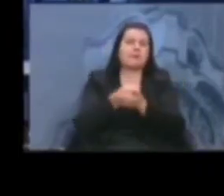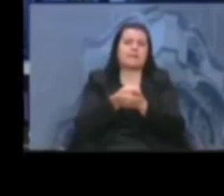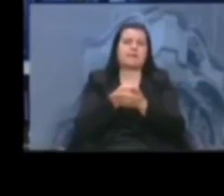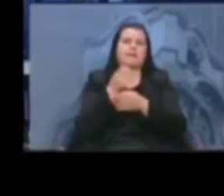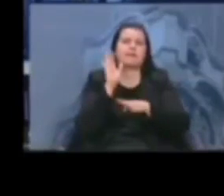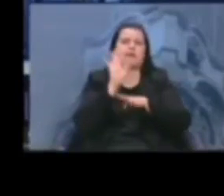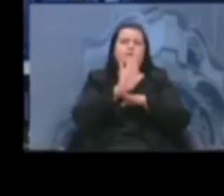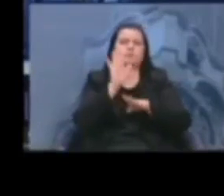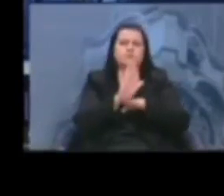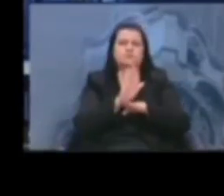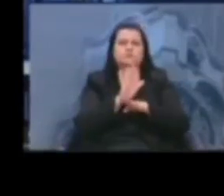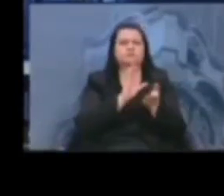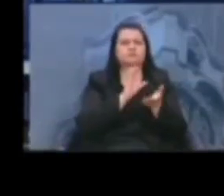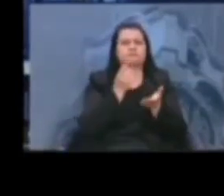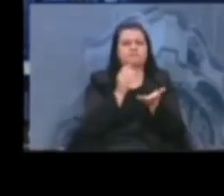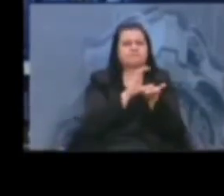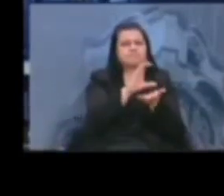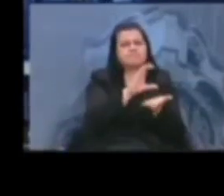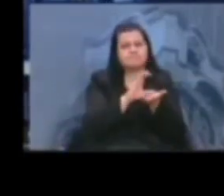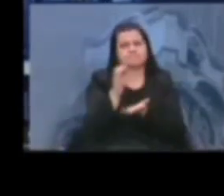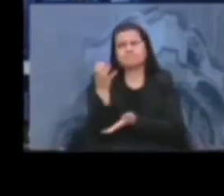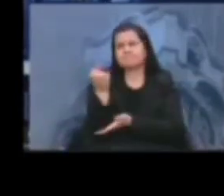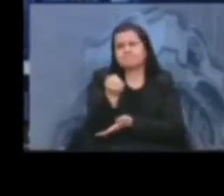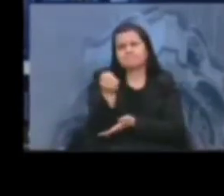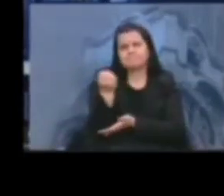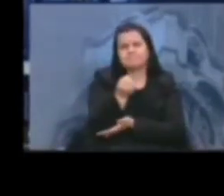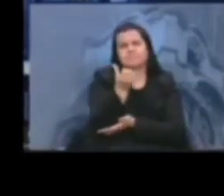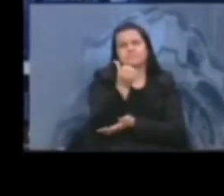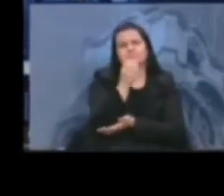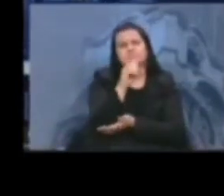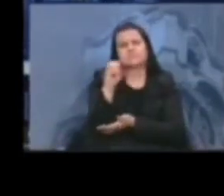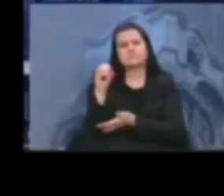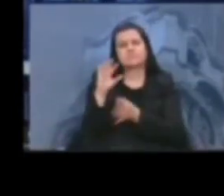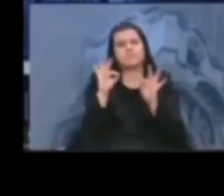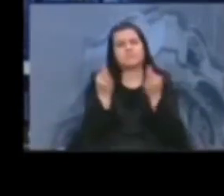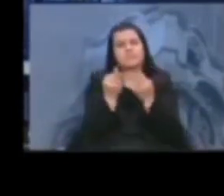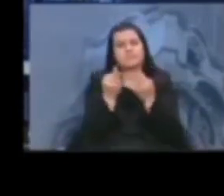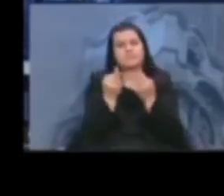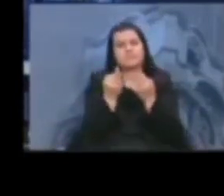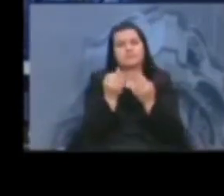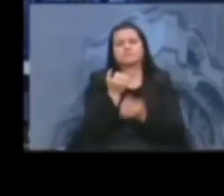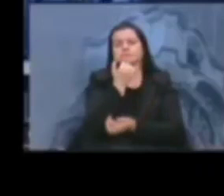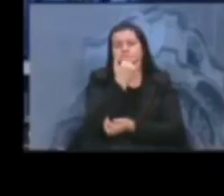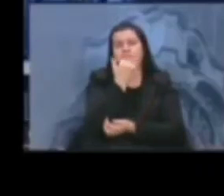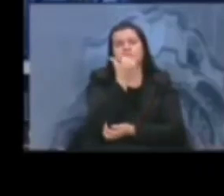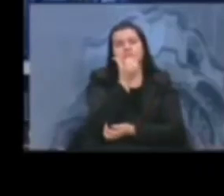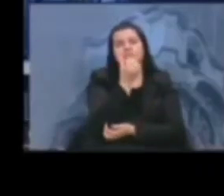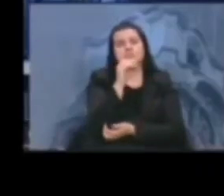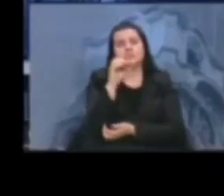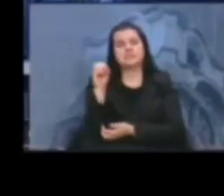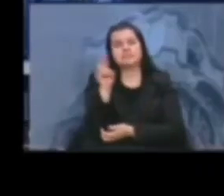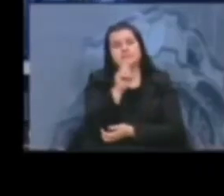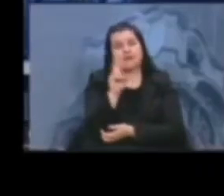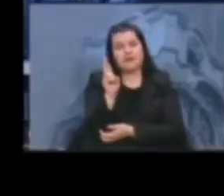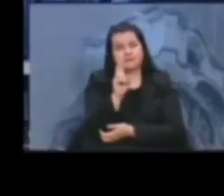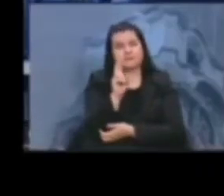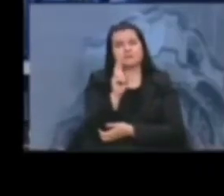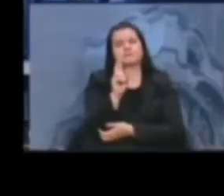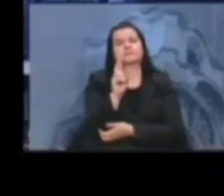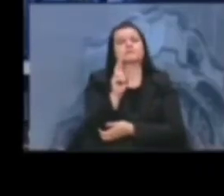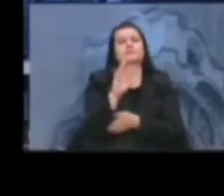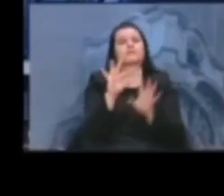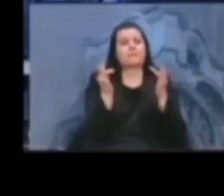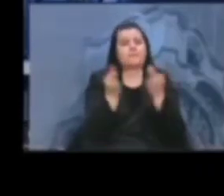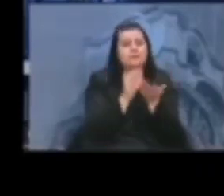emergencial para R$ 600 por família para 220 mil famílias.